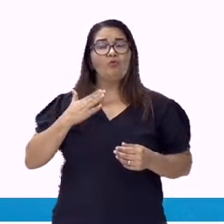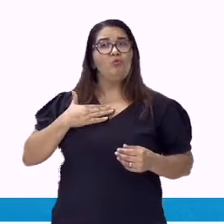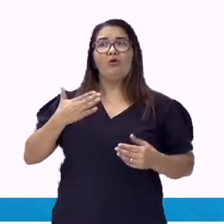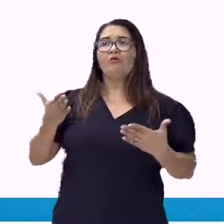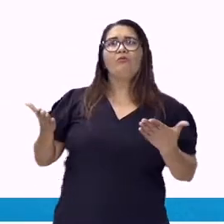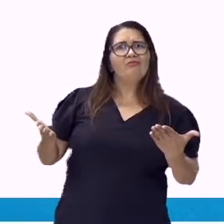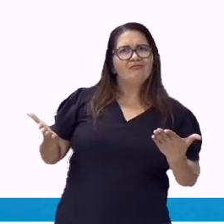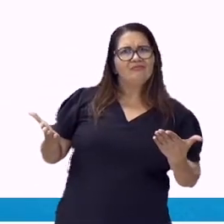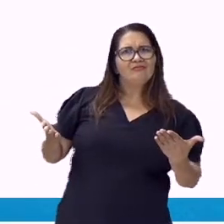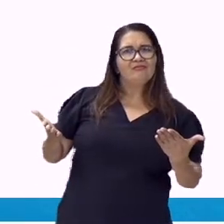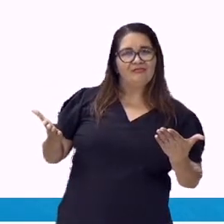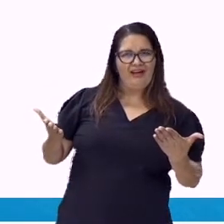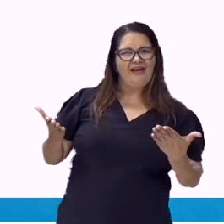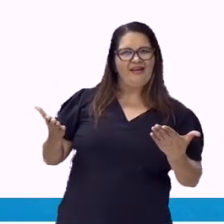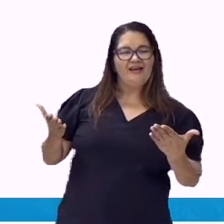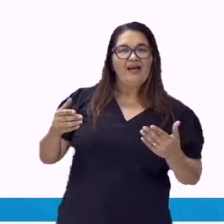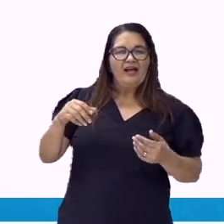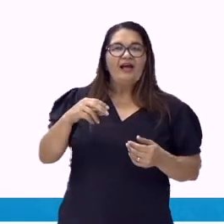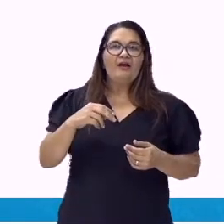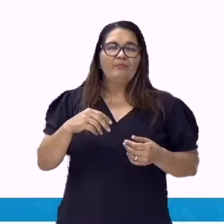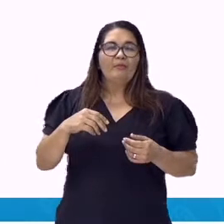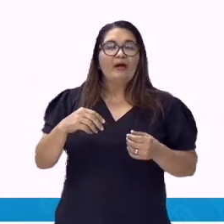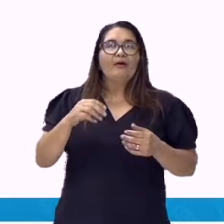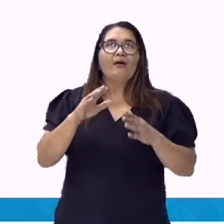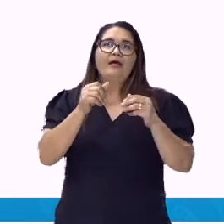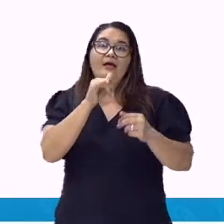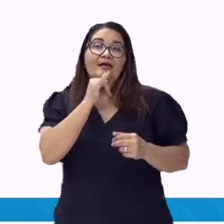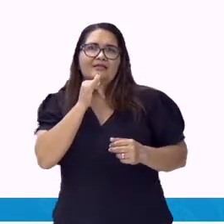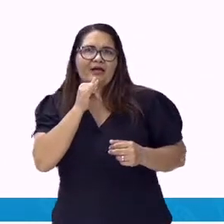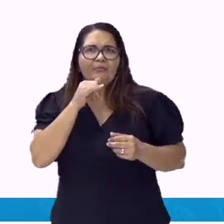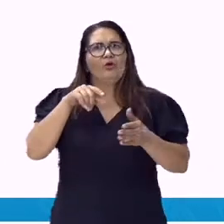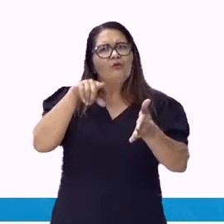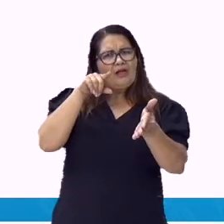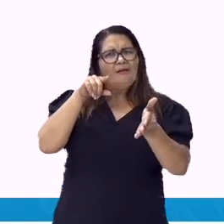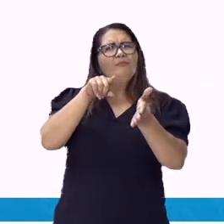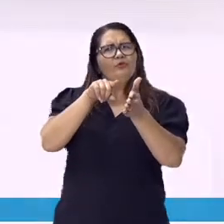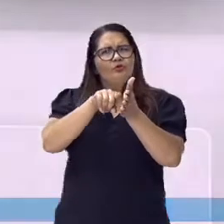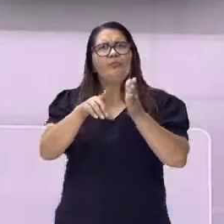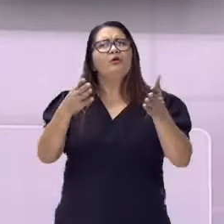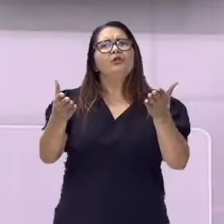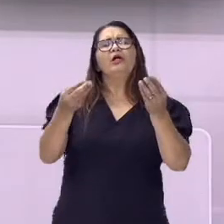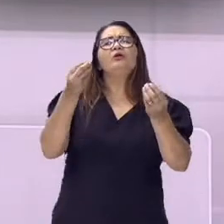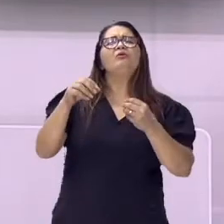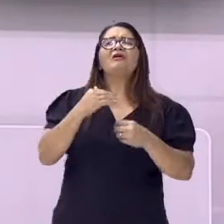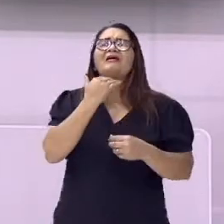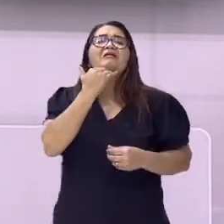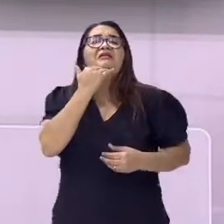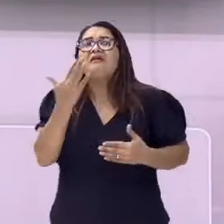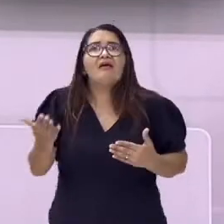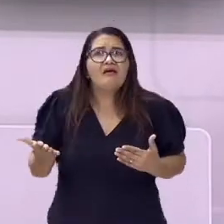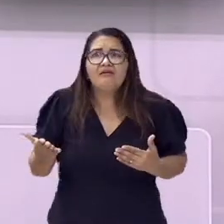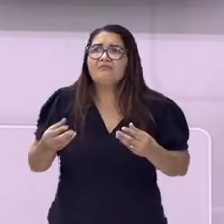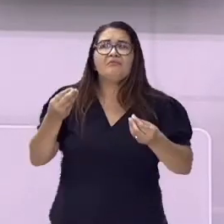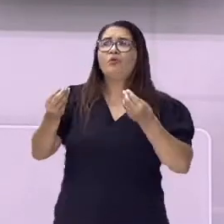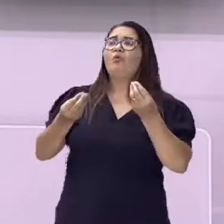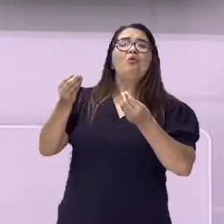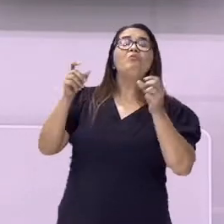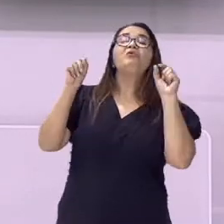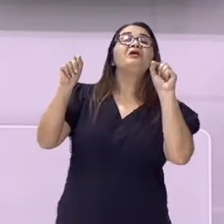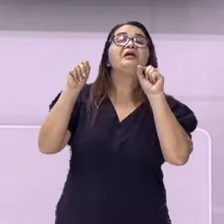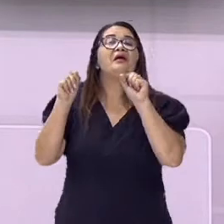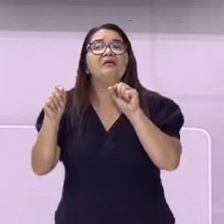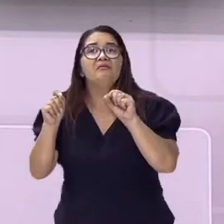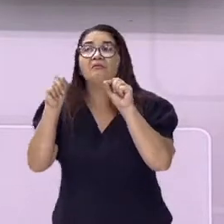é, a palavra alguém torna essa pessoa indeterminada. E quando houver essa situação em uma oração,